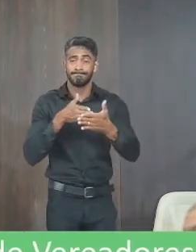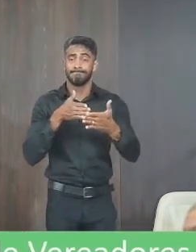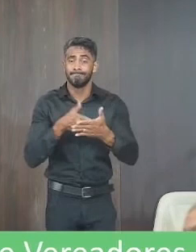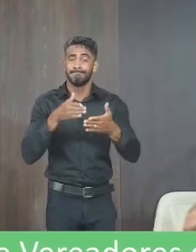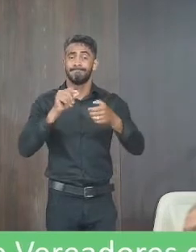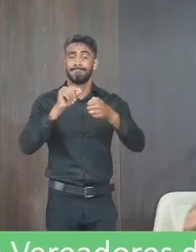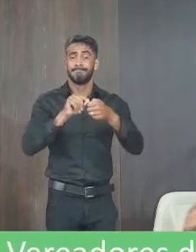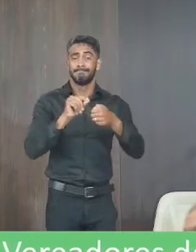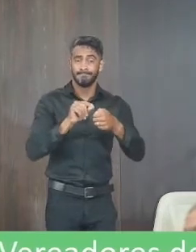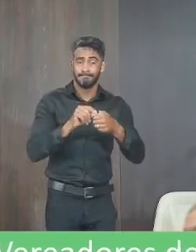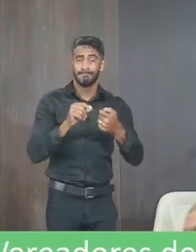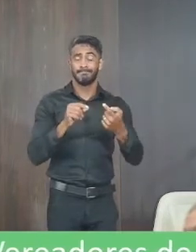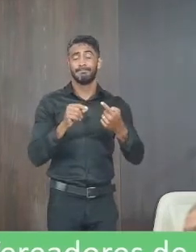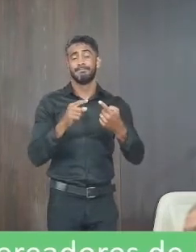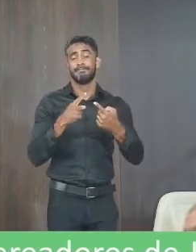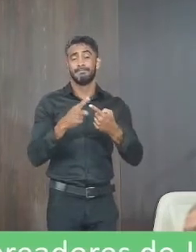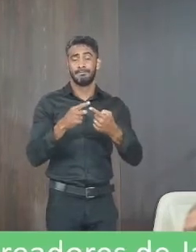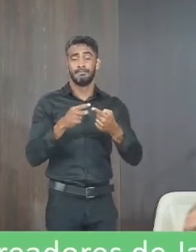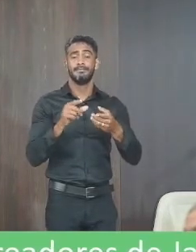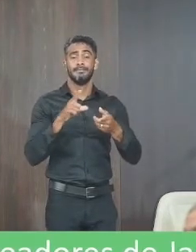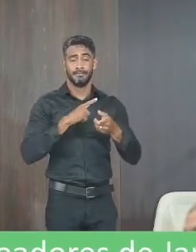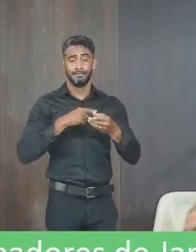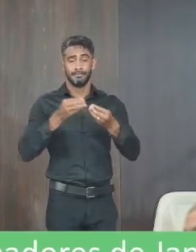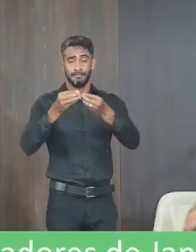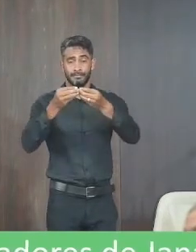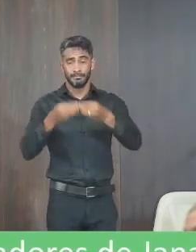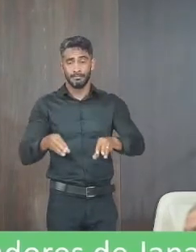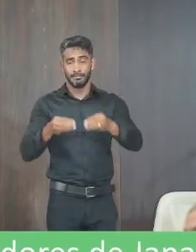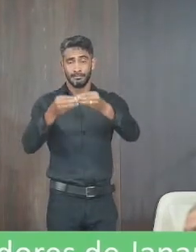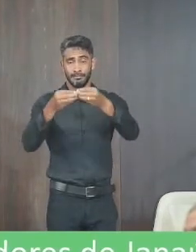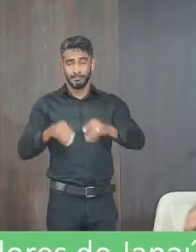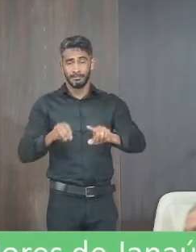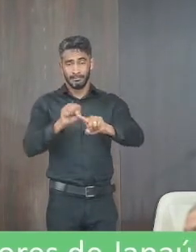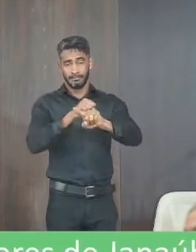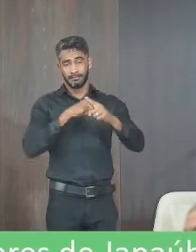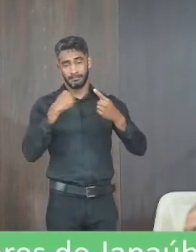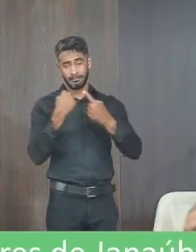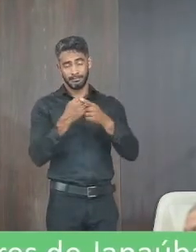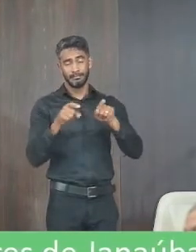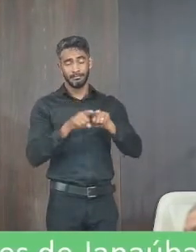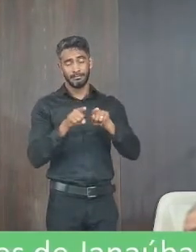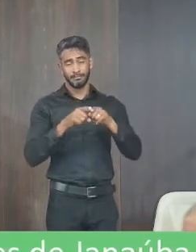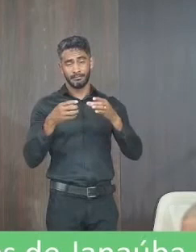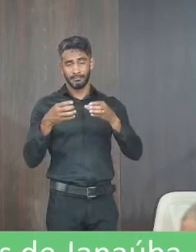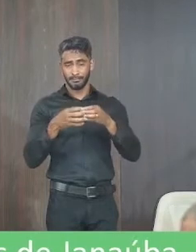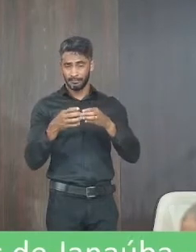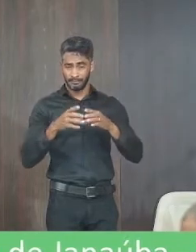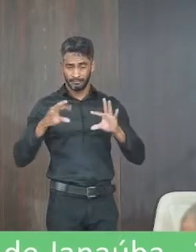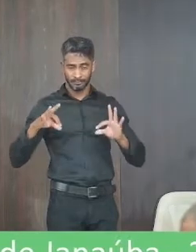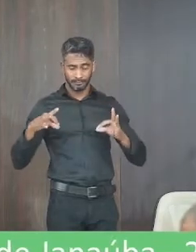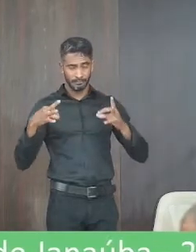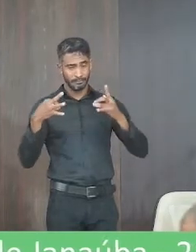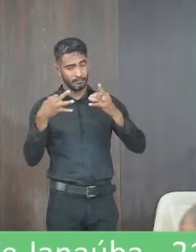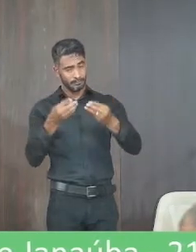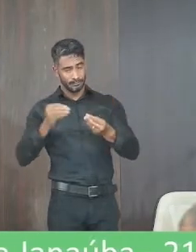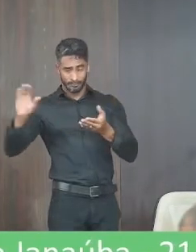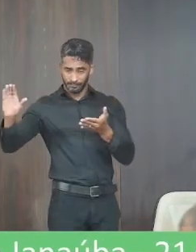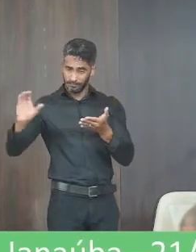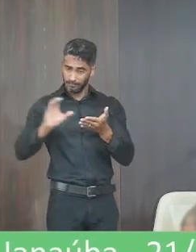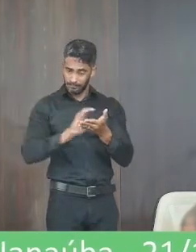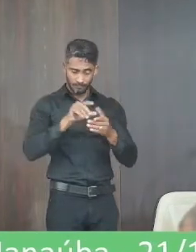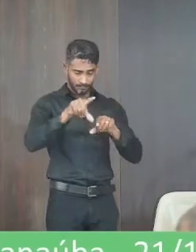realizar levando prejuízo para a sociedade para a comunidade todas as emendas